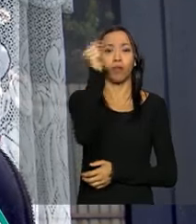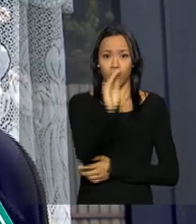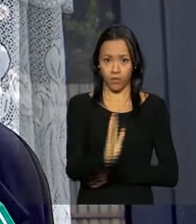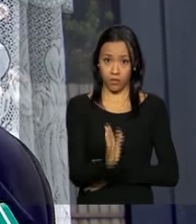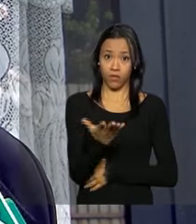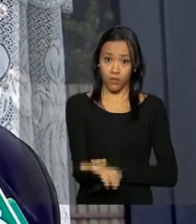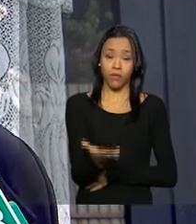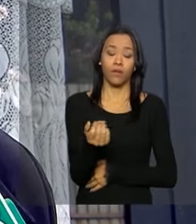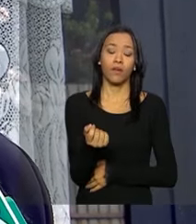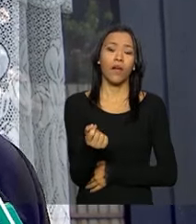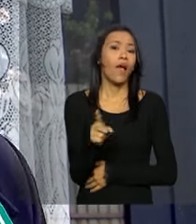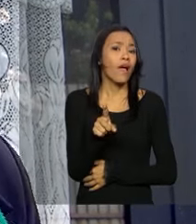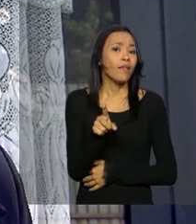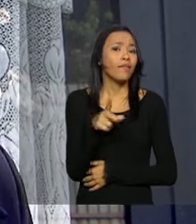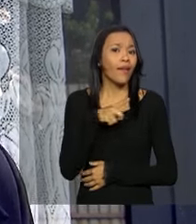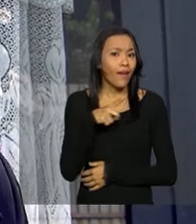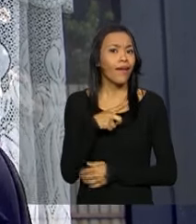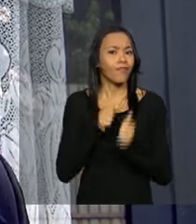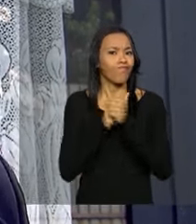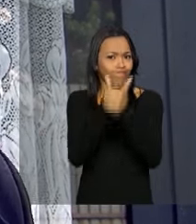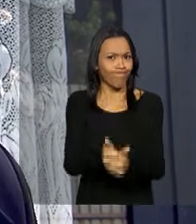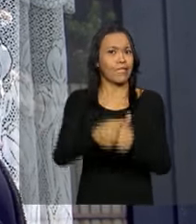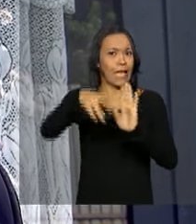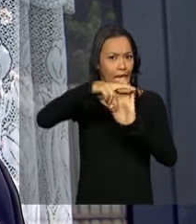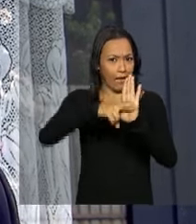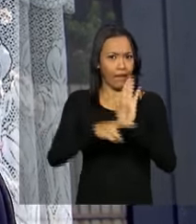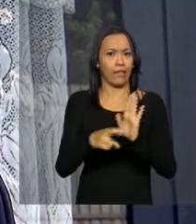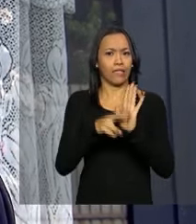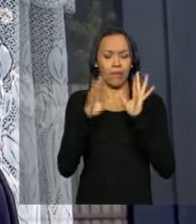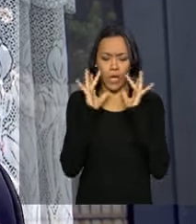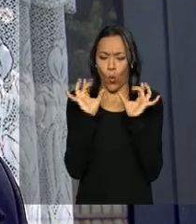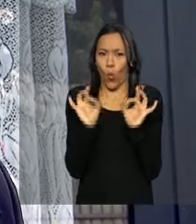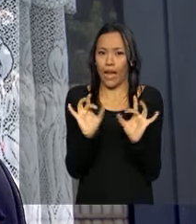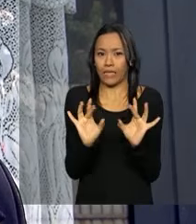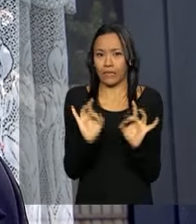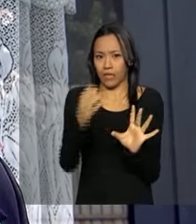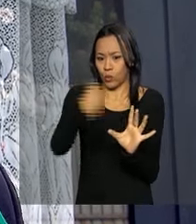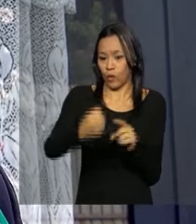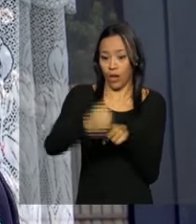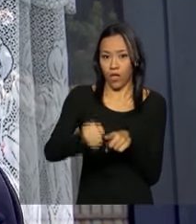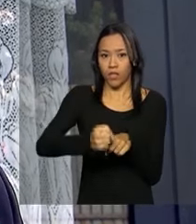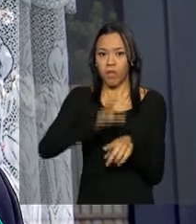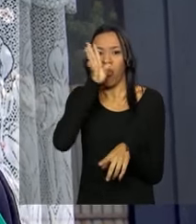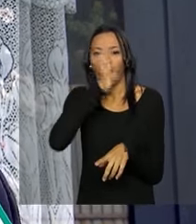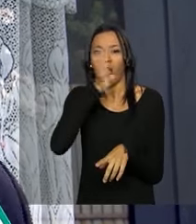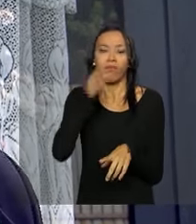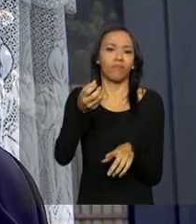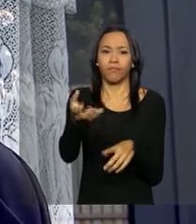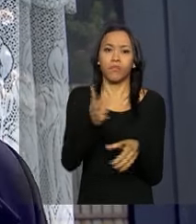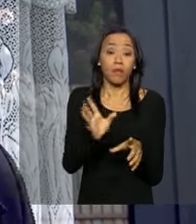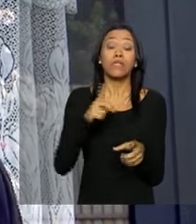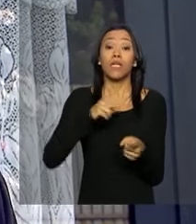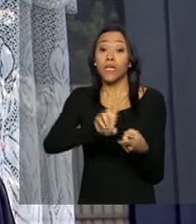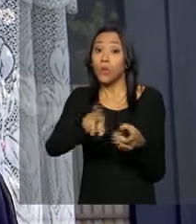parte, seguem normas rigorosas de controle de qualidade, onde a gente tem todos os exames das